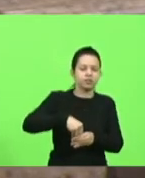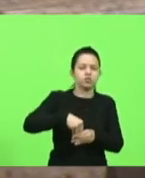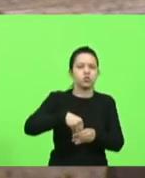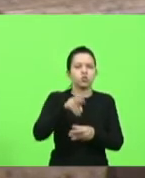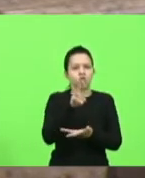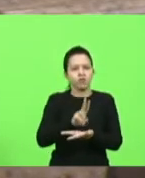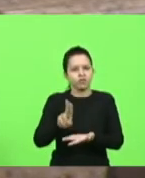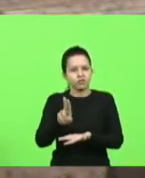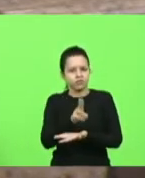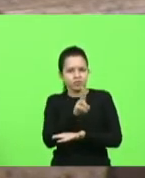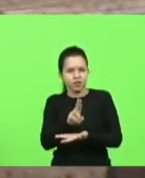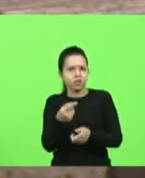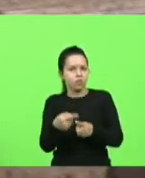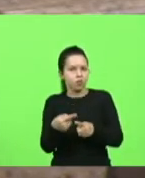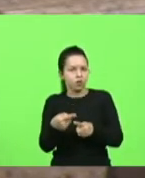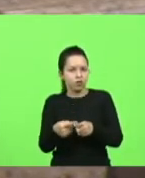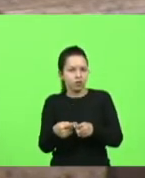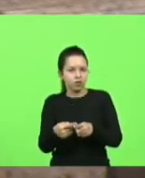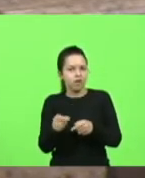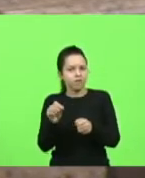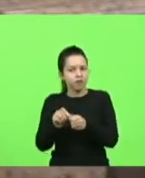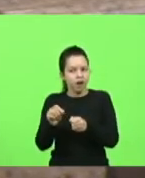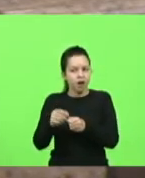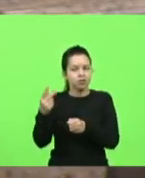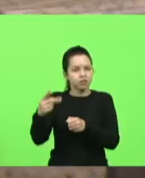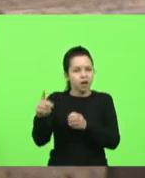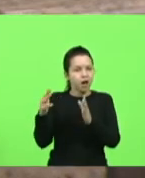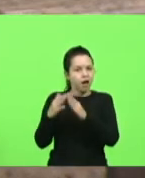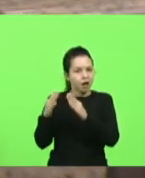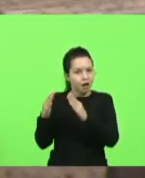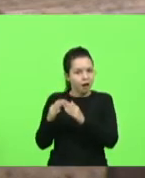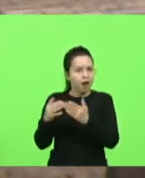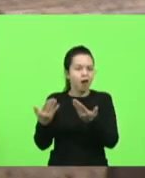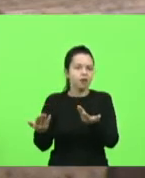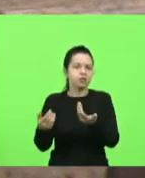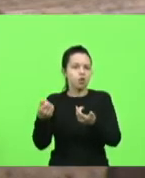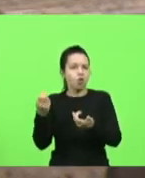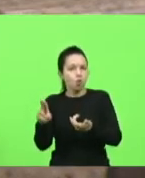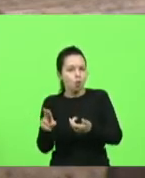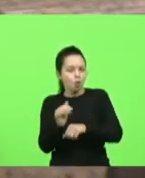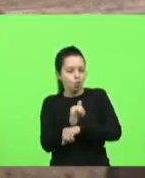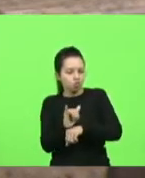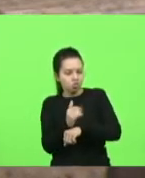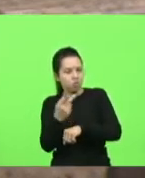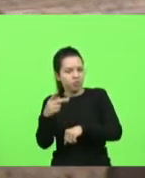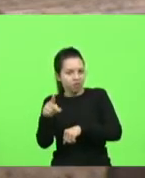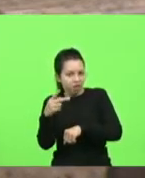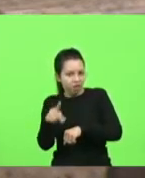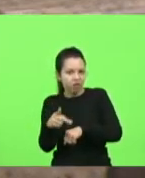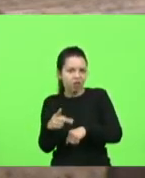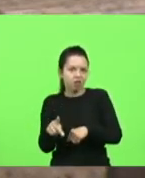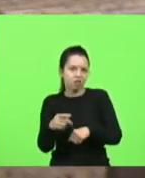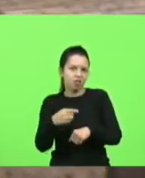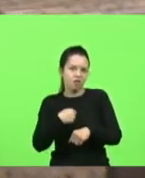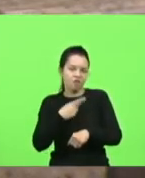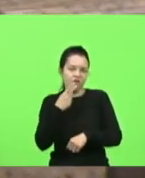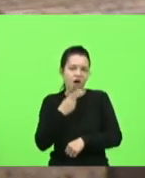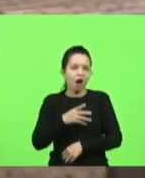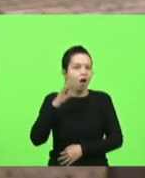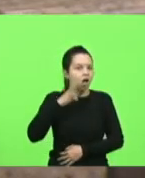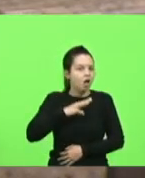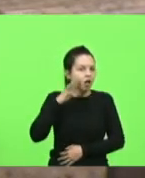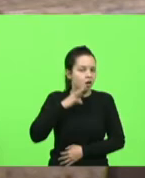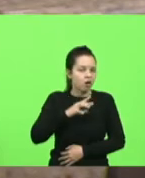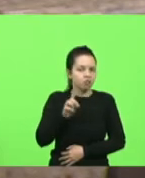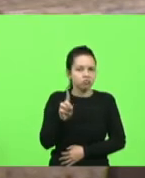é premeditado por que que não faz lá na casa deles no canal deles ninguém está dizendo que quem acha isso aqui bacana de alguma forma